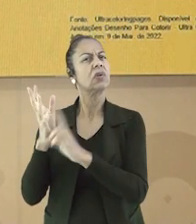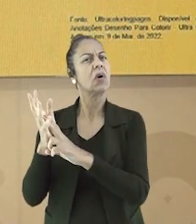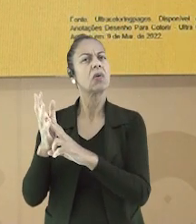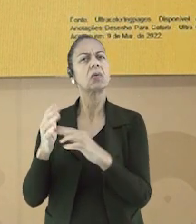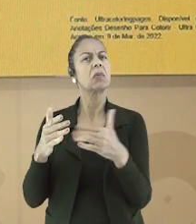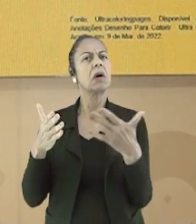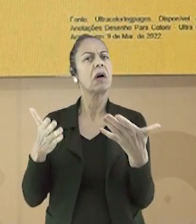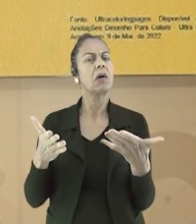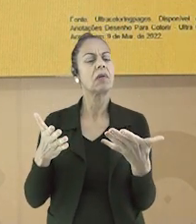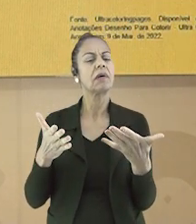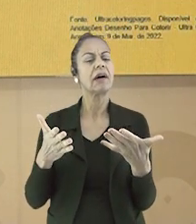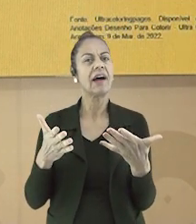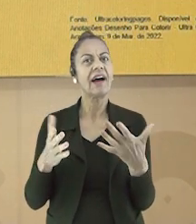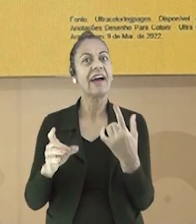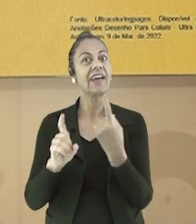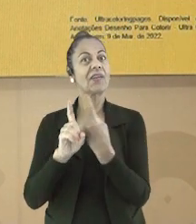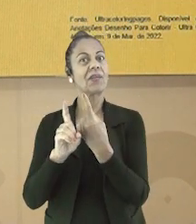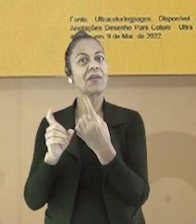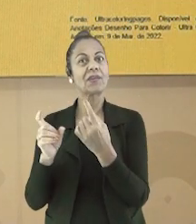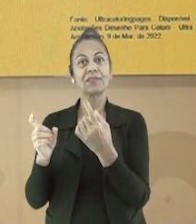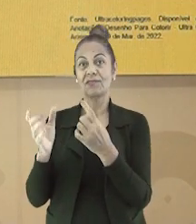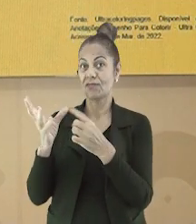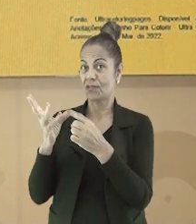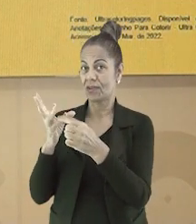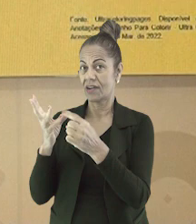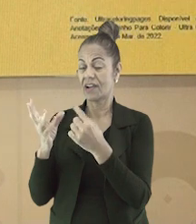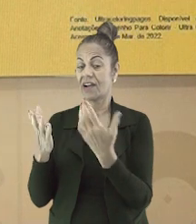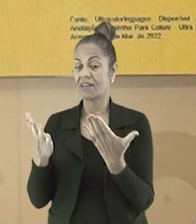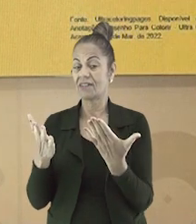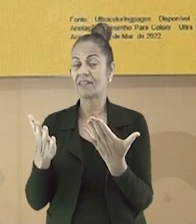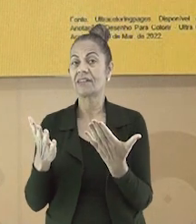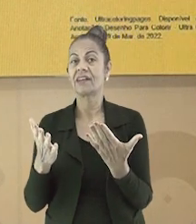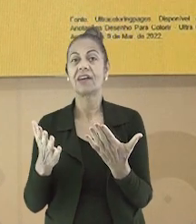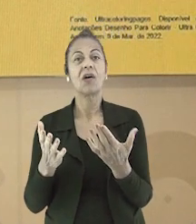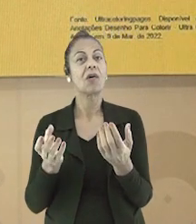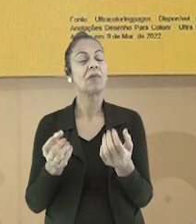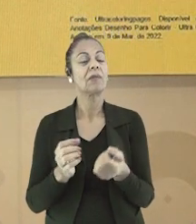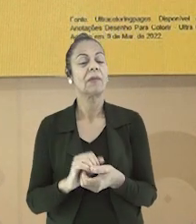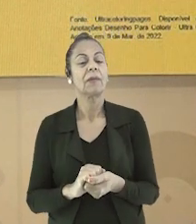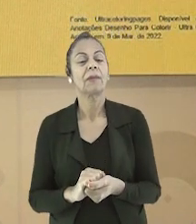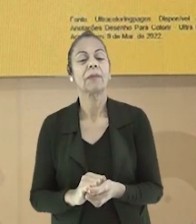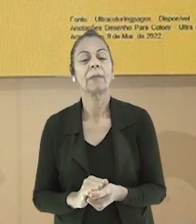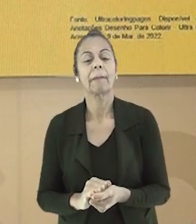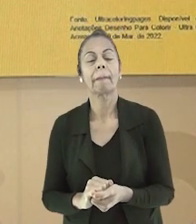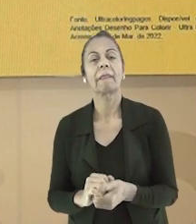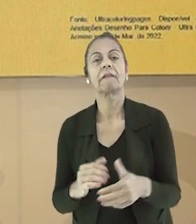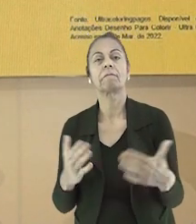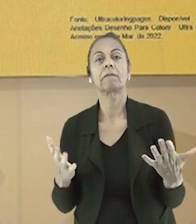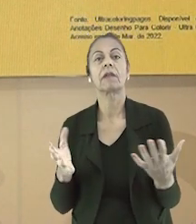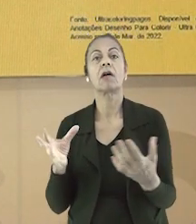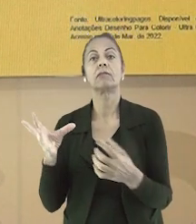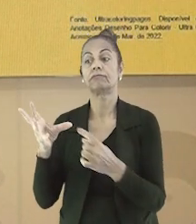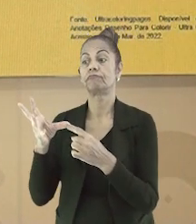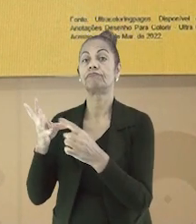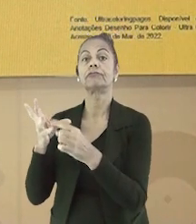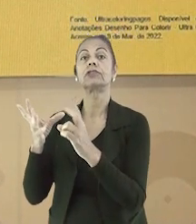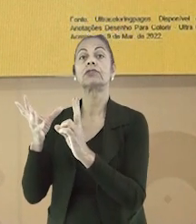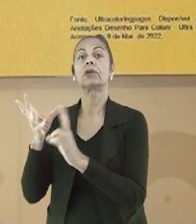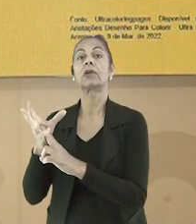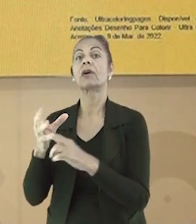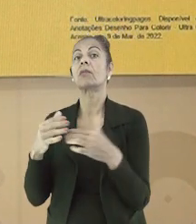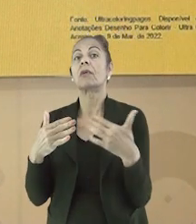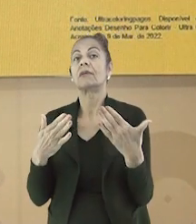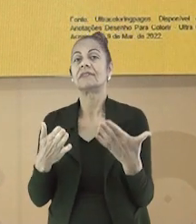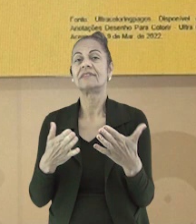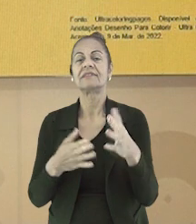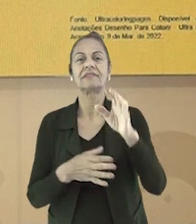ditongo? Lembrando que o ditongo é um encontro vocálico caracterizado pela união entre uma semivogal e uma vogal,